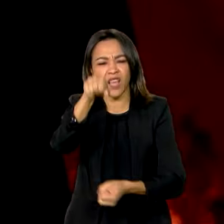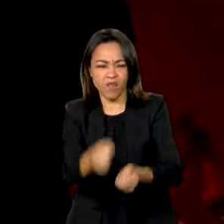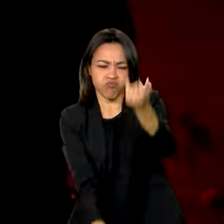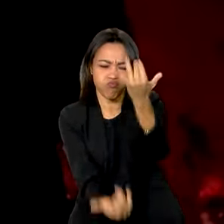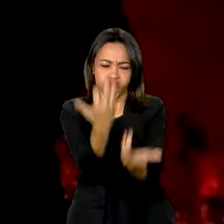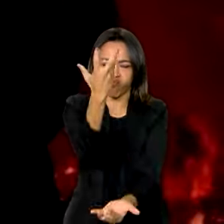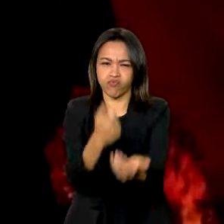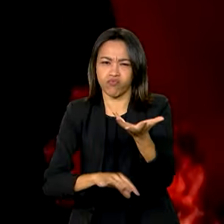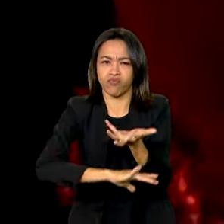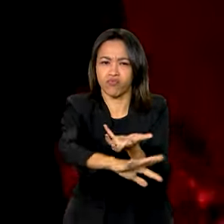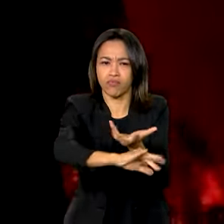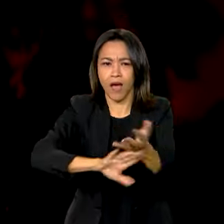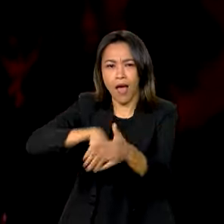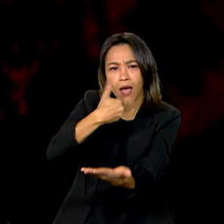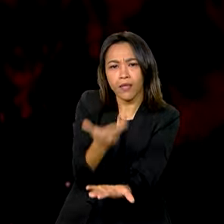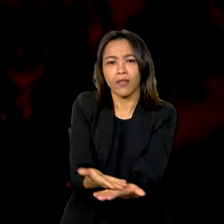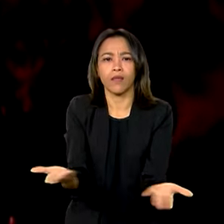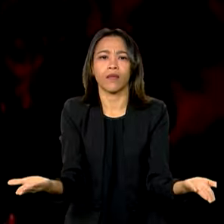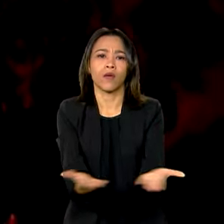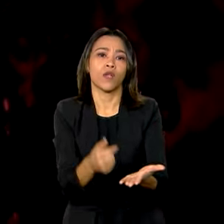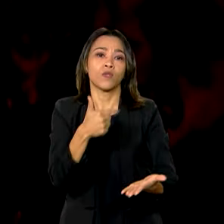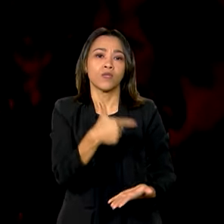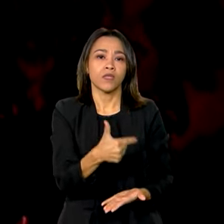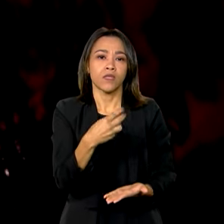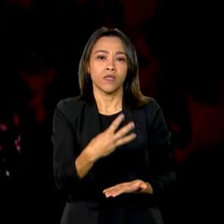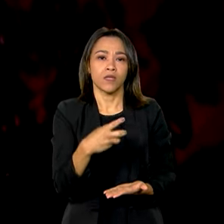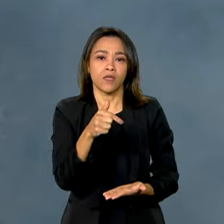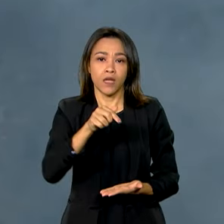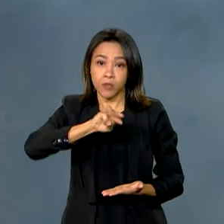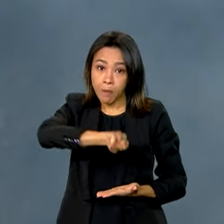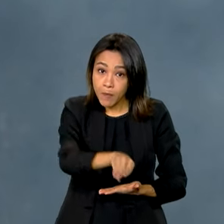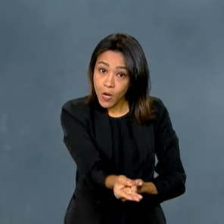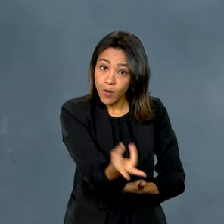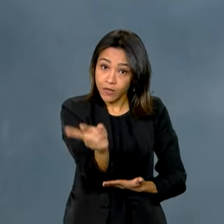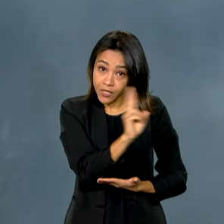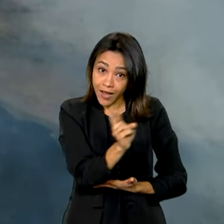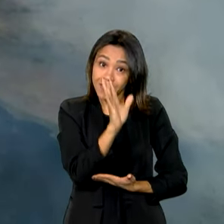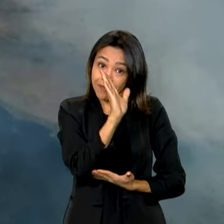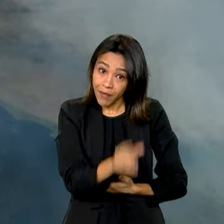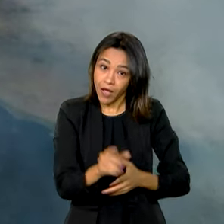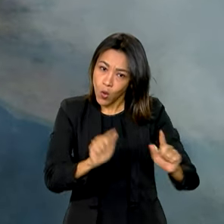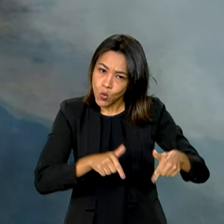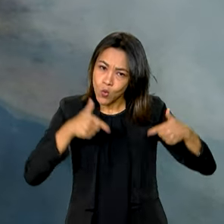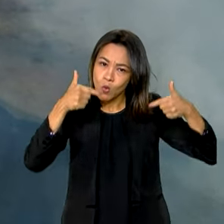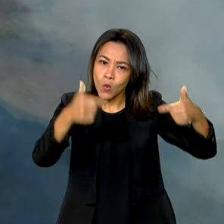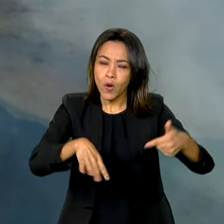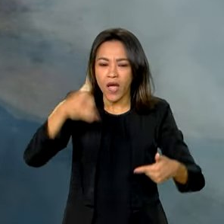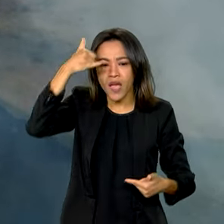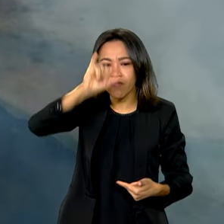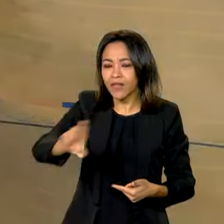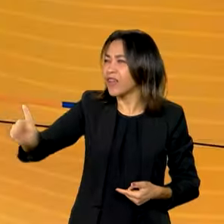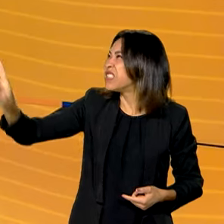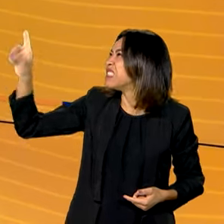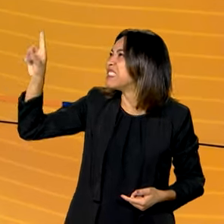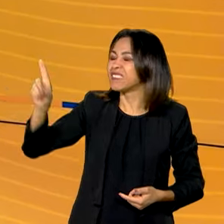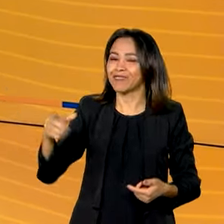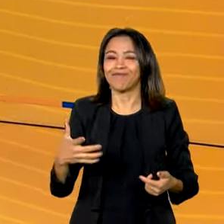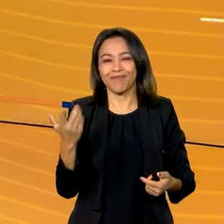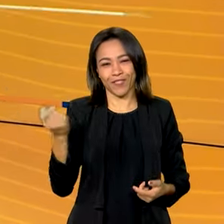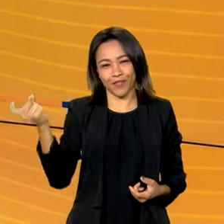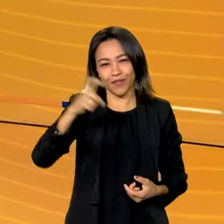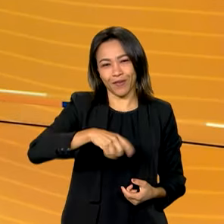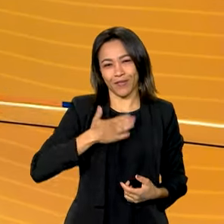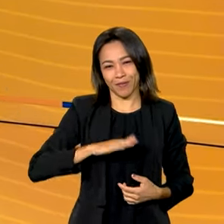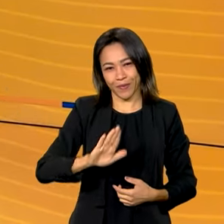Pantanal. Até agora, já são mais de 237 milhões de reais para o enfrentamento da crise na região. A gente